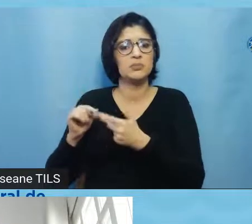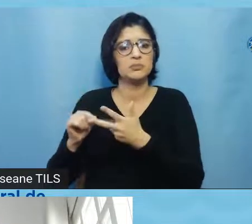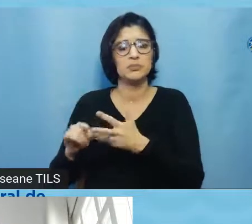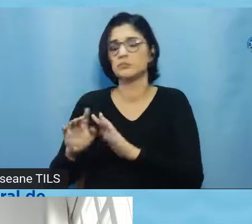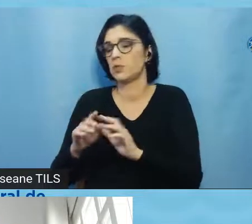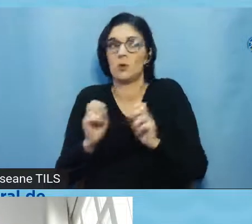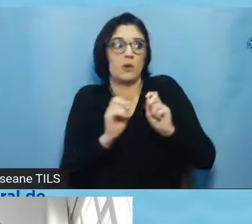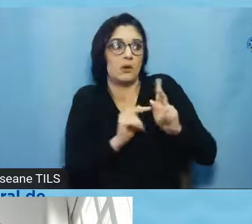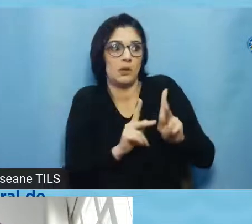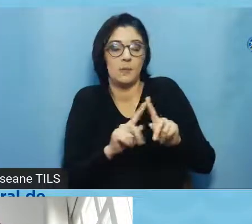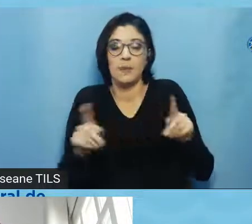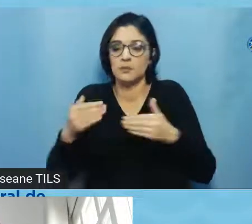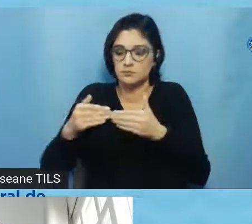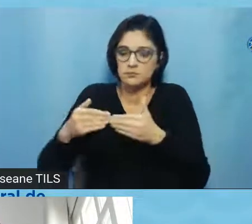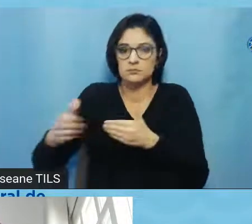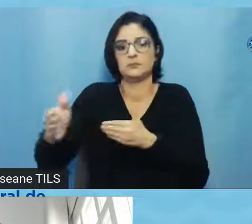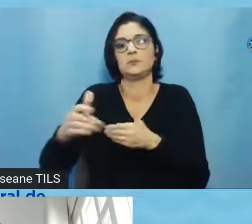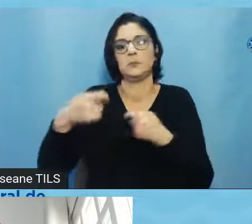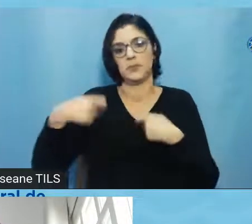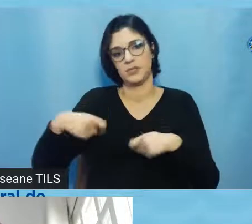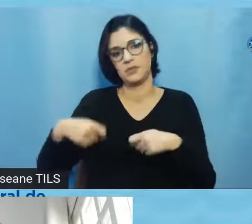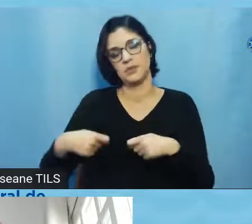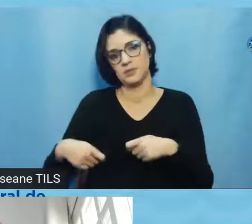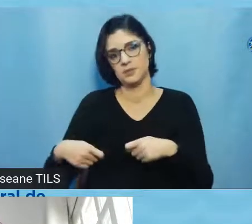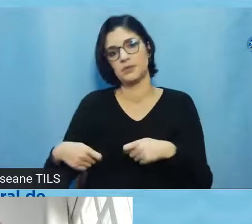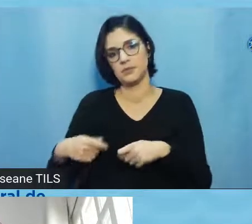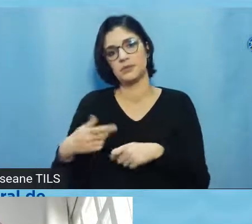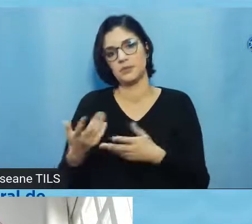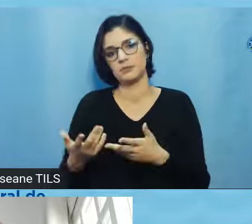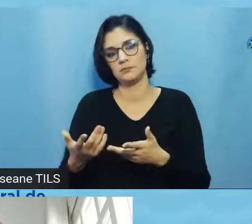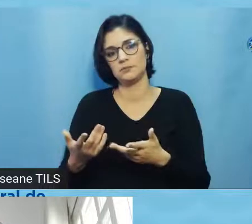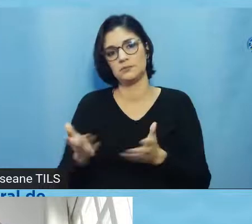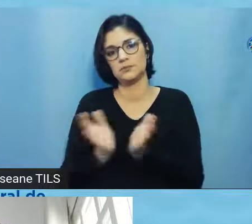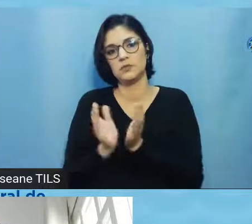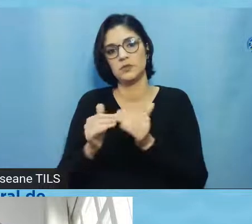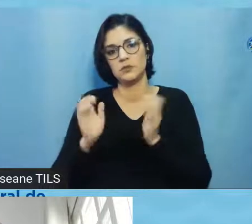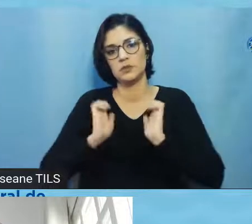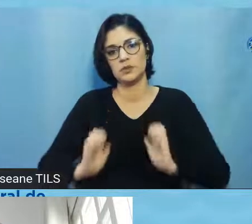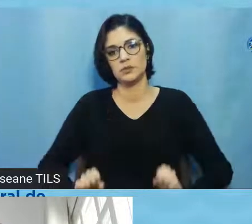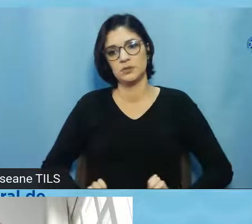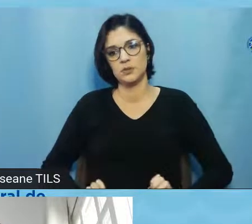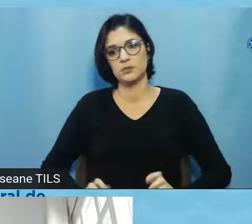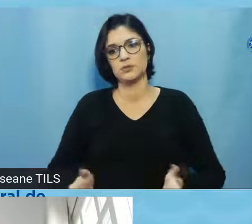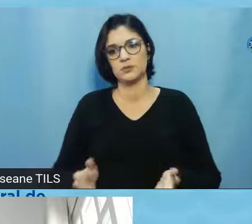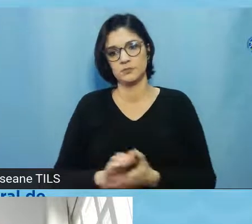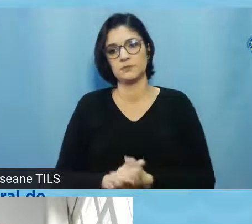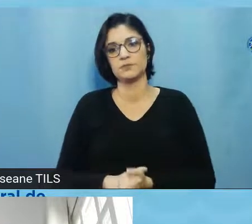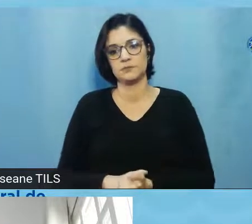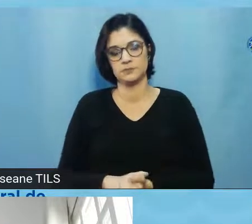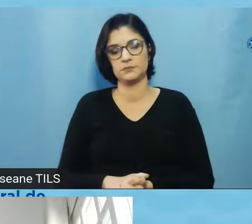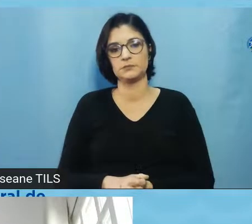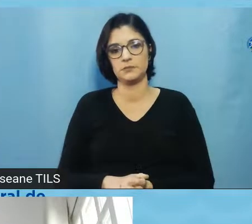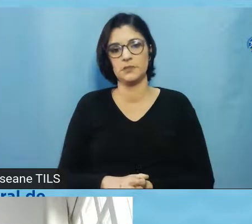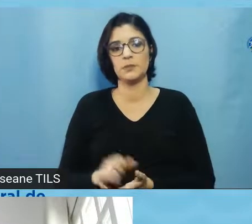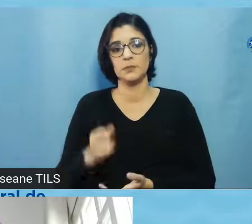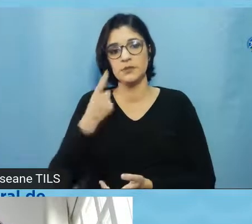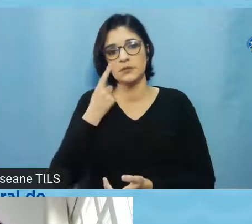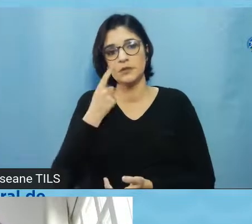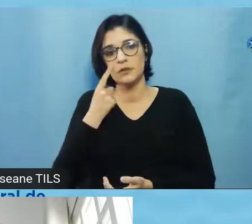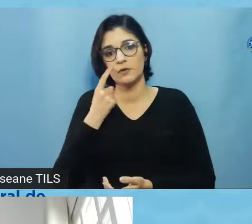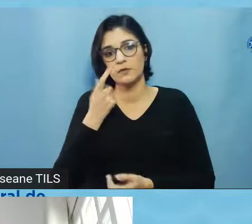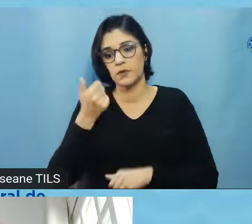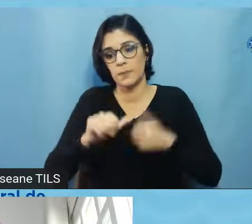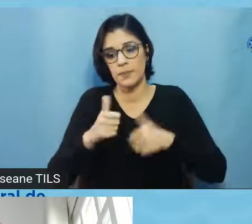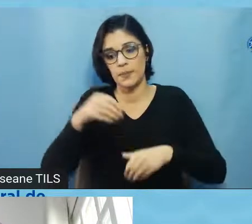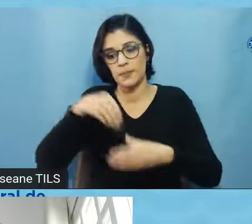né? Agora, daqui pra frente, o trabalho que eu estou fazendo, o eu estou planejando fazer, que envolve seres humanos e que precisa ser submetido à análise do comitê,